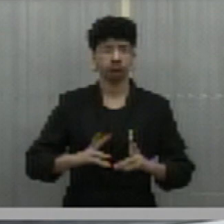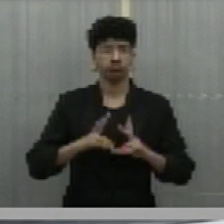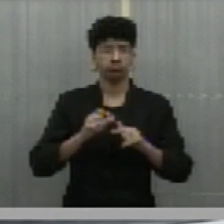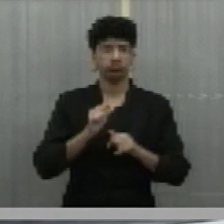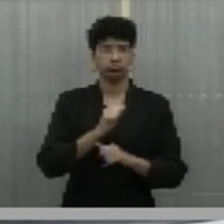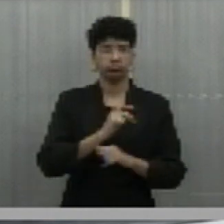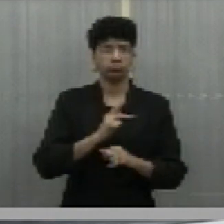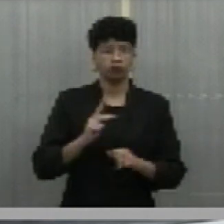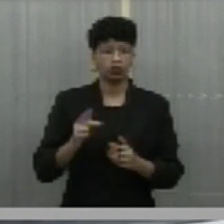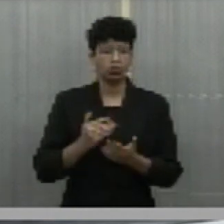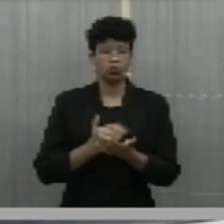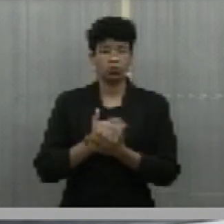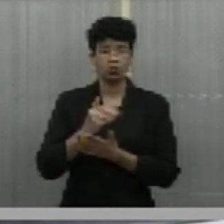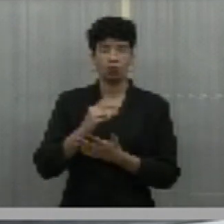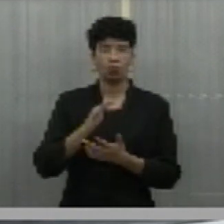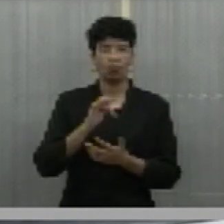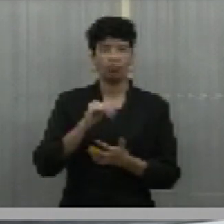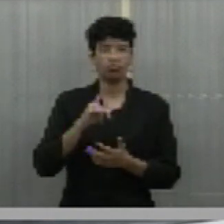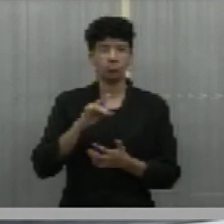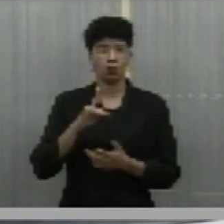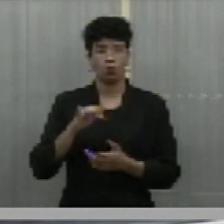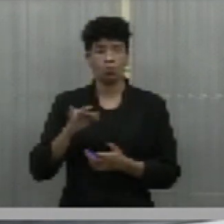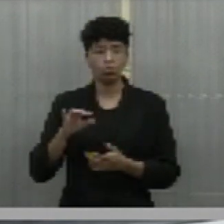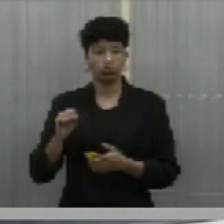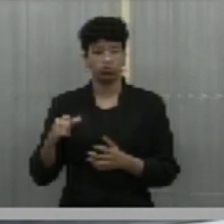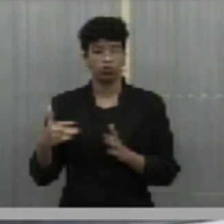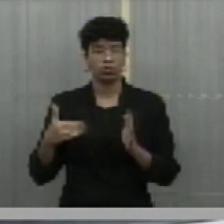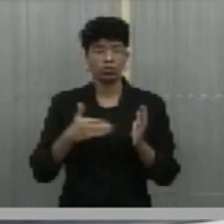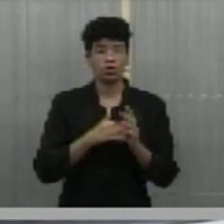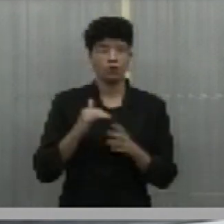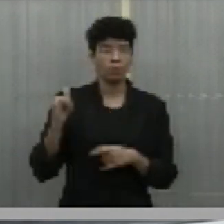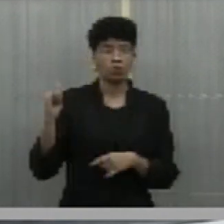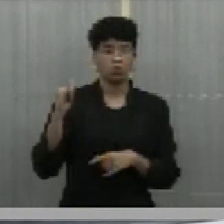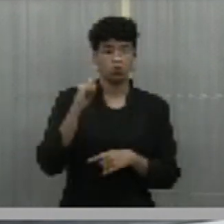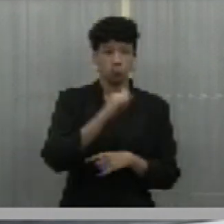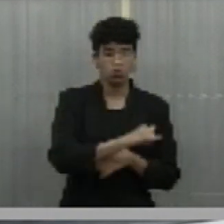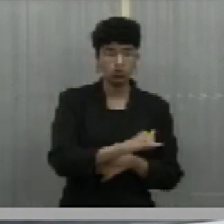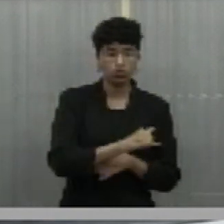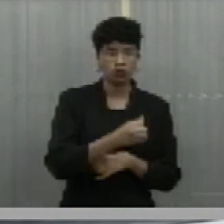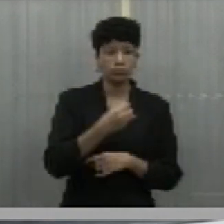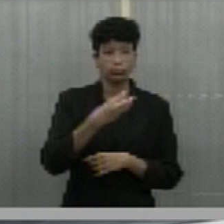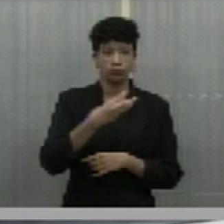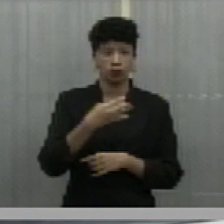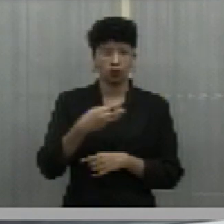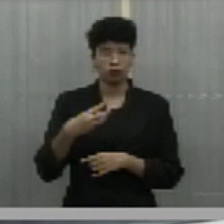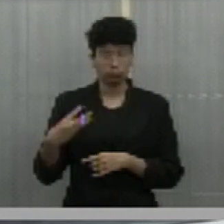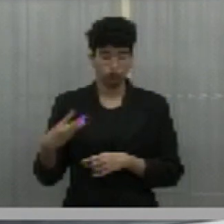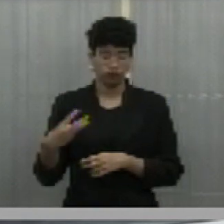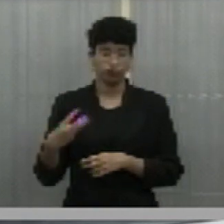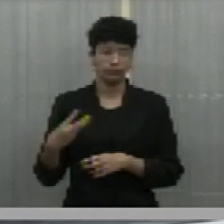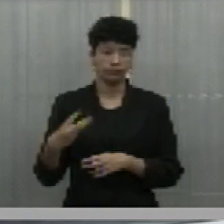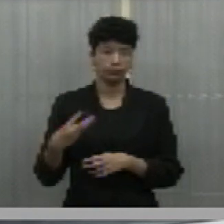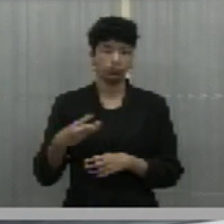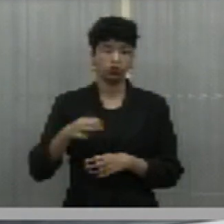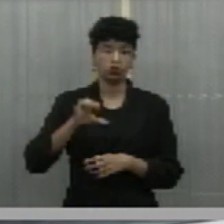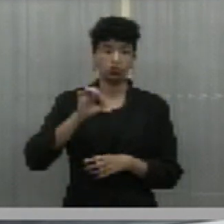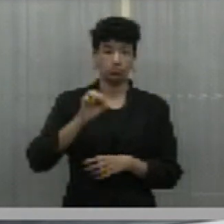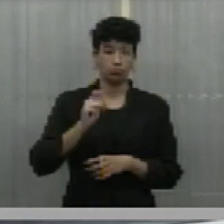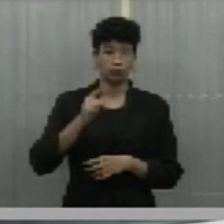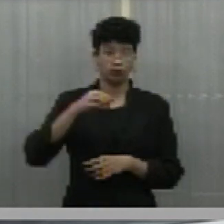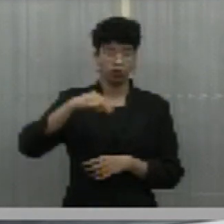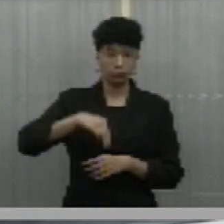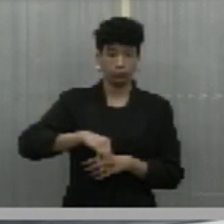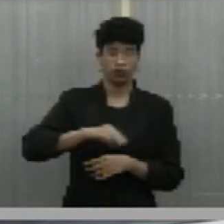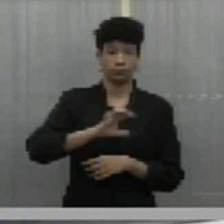que começa na Francisco Borges, lá no aeroporto e vai até a interligação da 343. São nove quilômetros